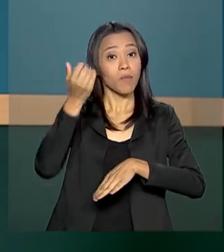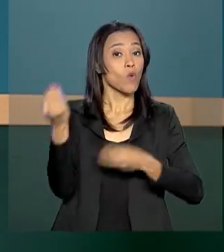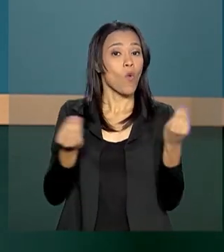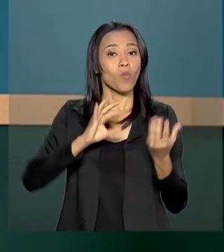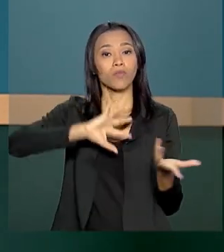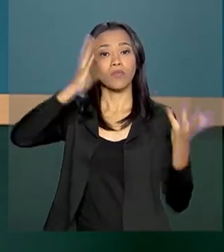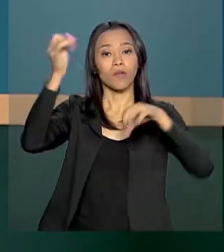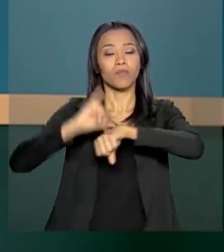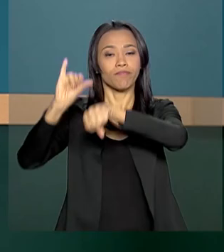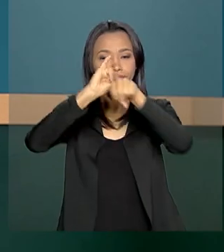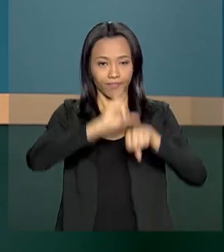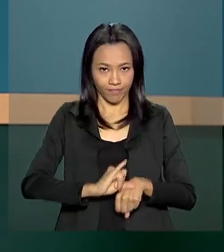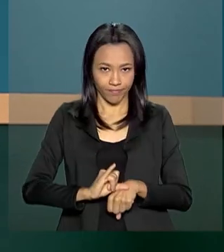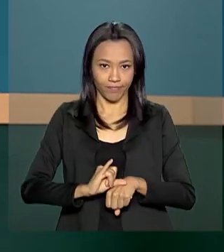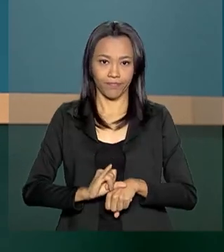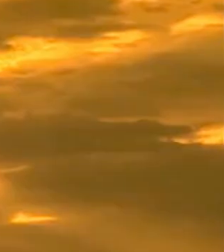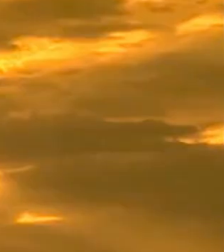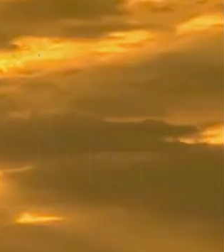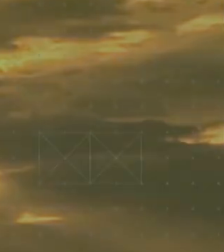fica o tempo em algumas capitais.